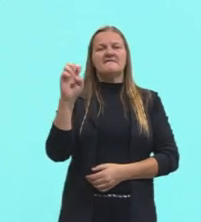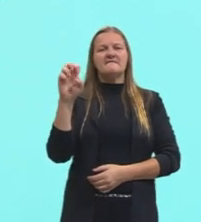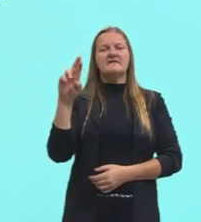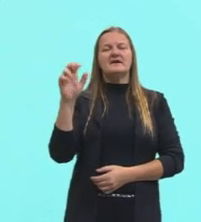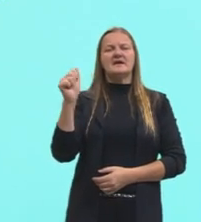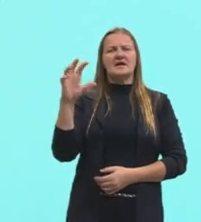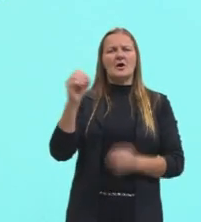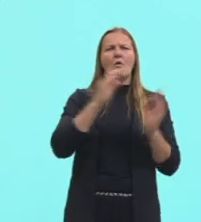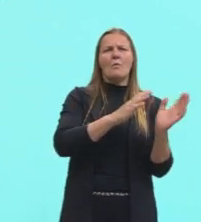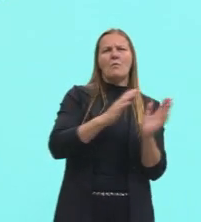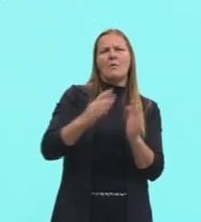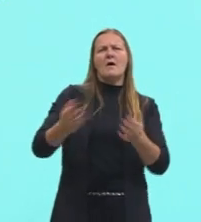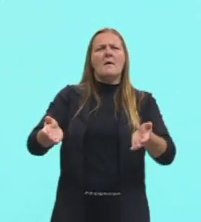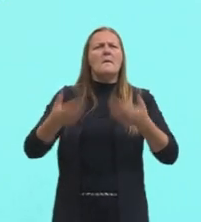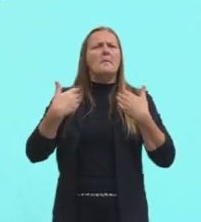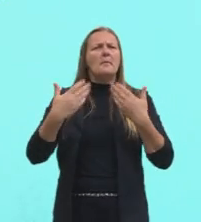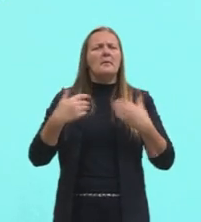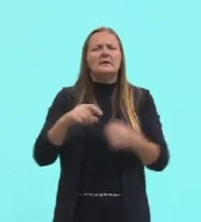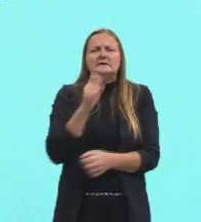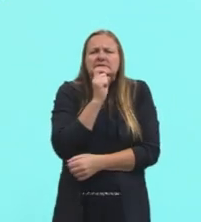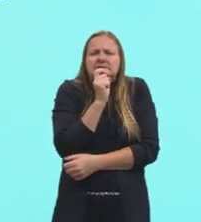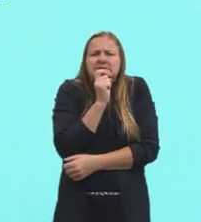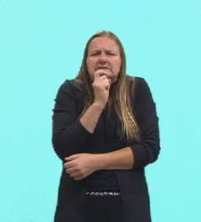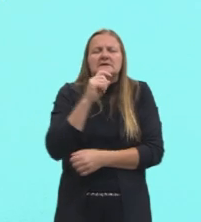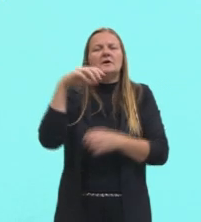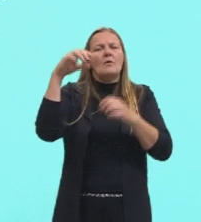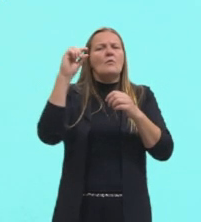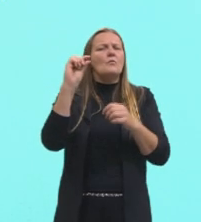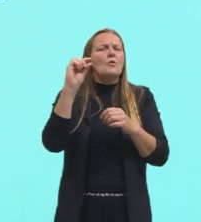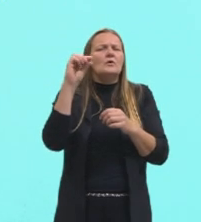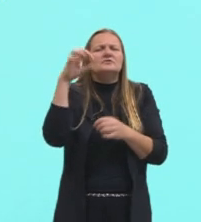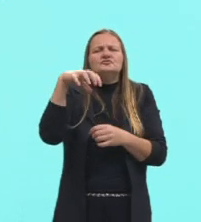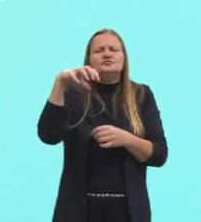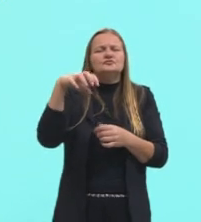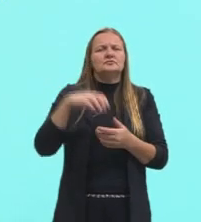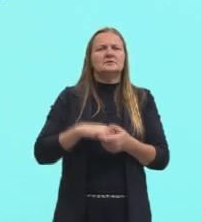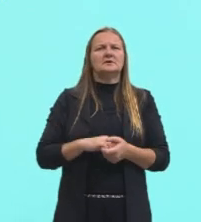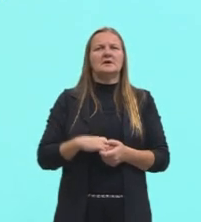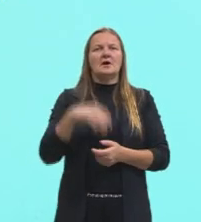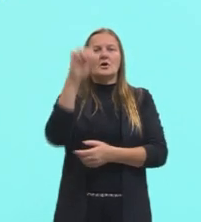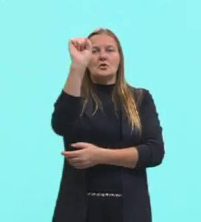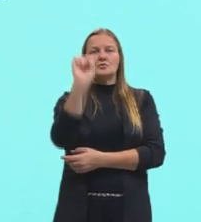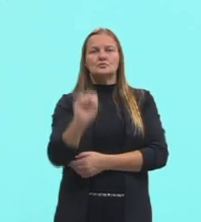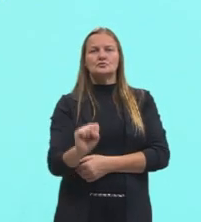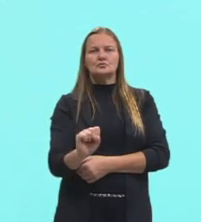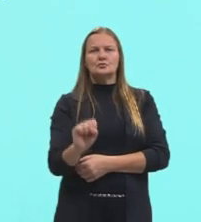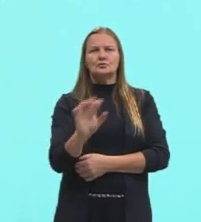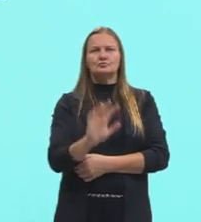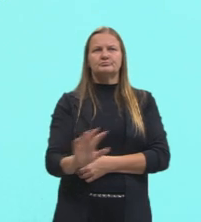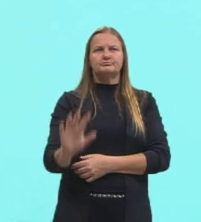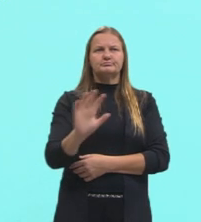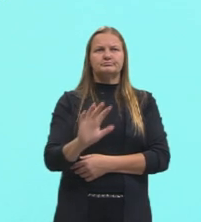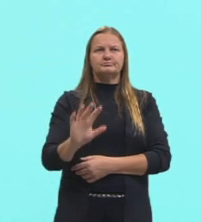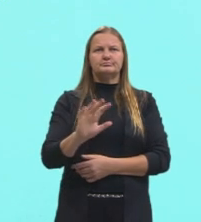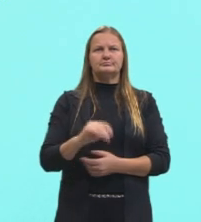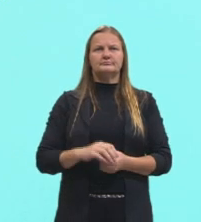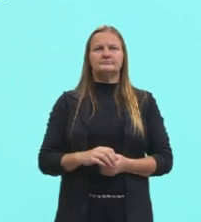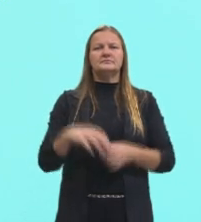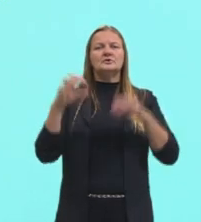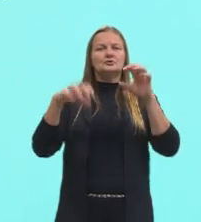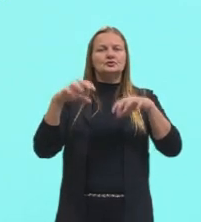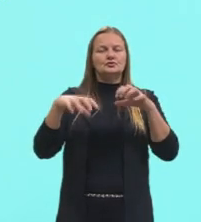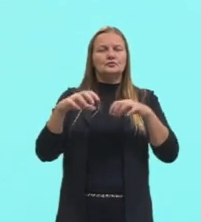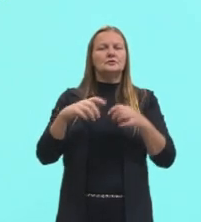aí com chuvas esparsas, tá? Já no Sul, ó, então, nós temos, vamos ter chuvas